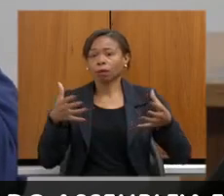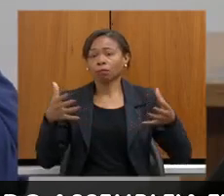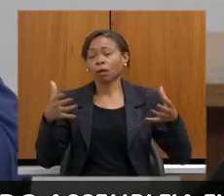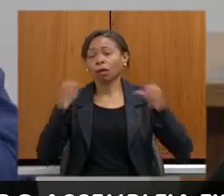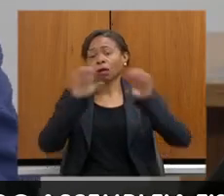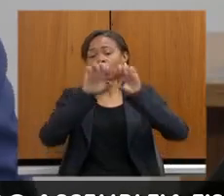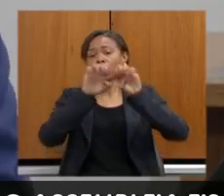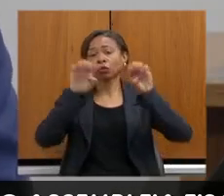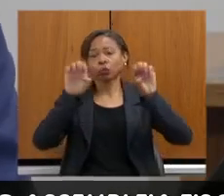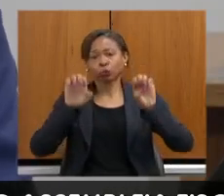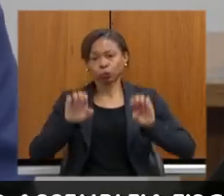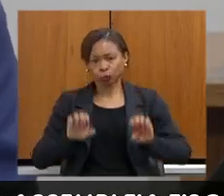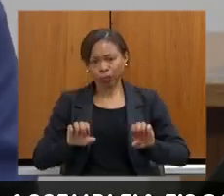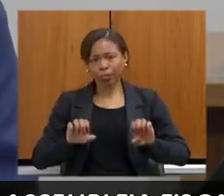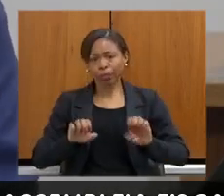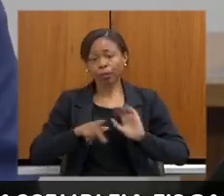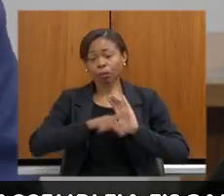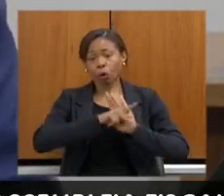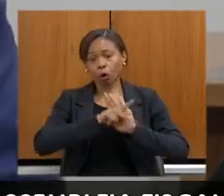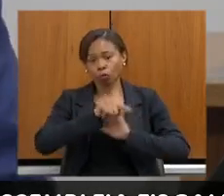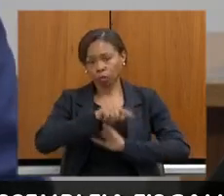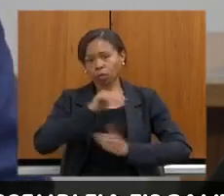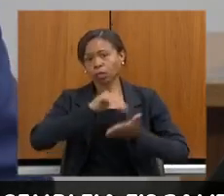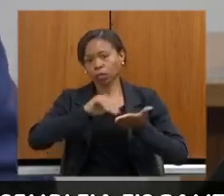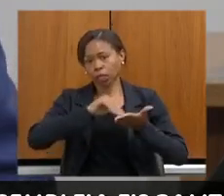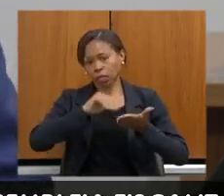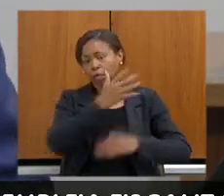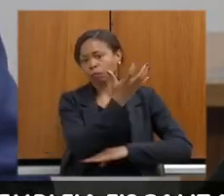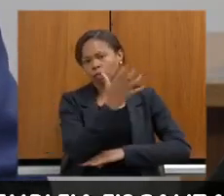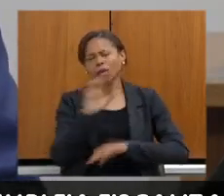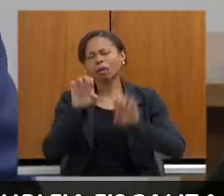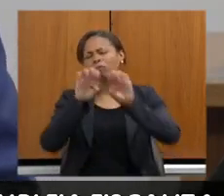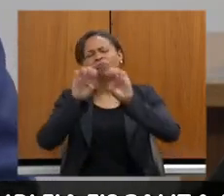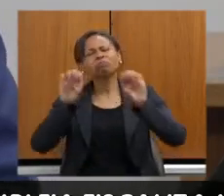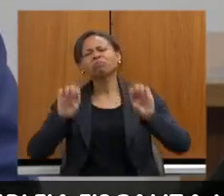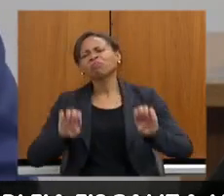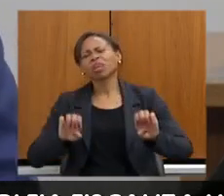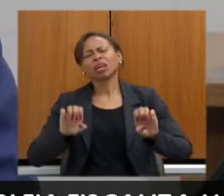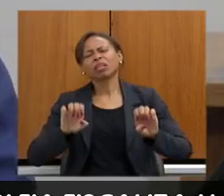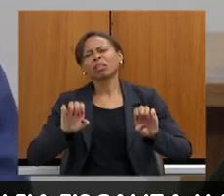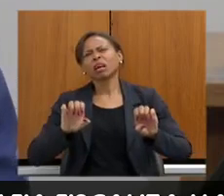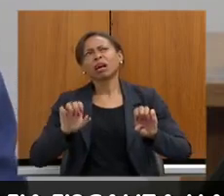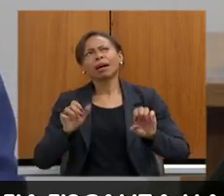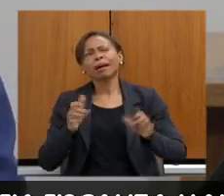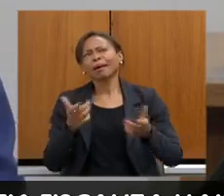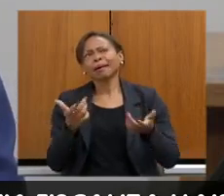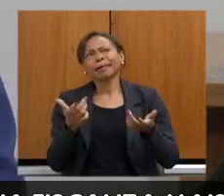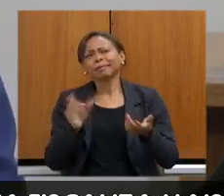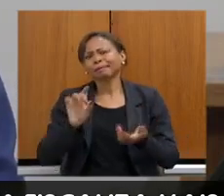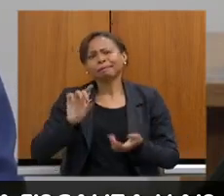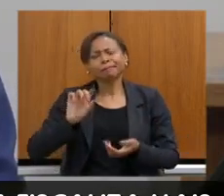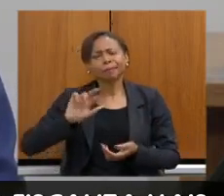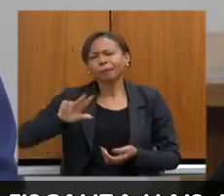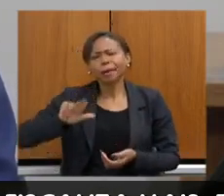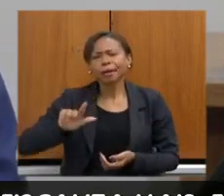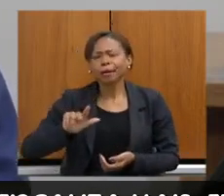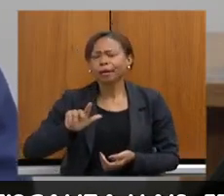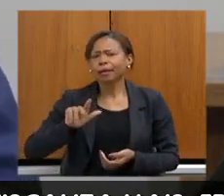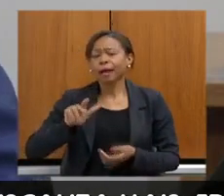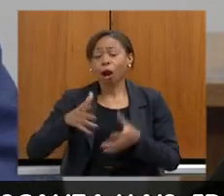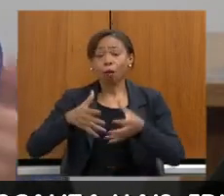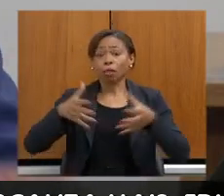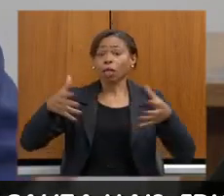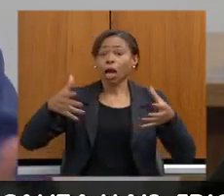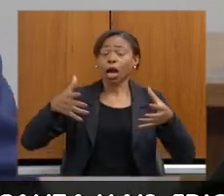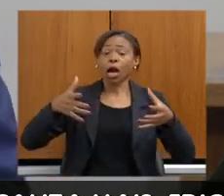a estrutura da Secretaria de Meio Ambiente. Quando eu digo a estrutura, eu não falo só aumentar o